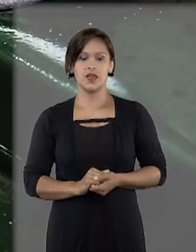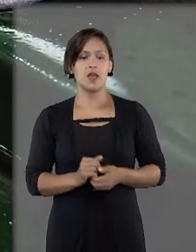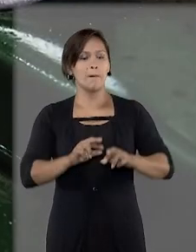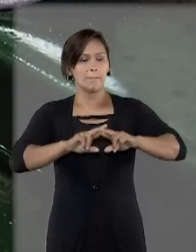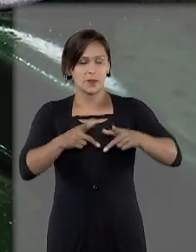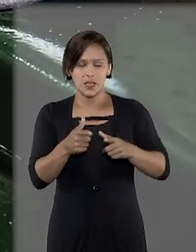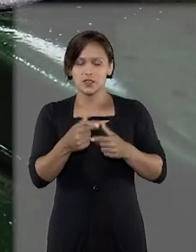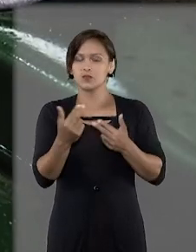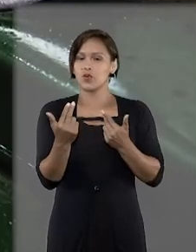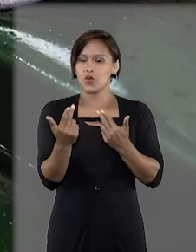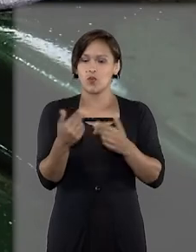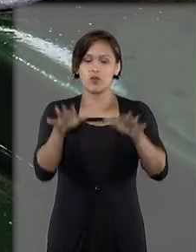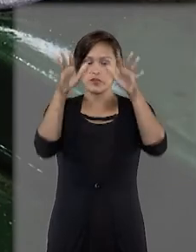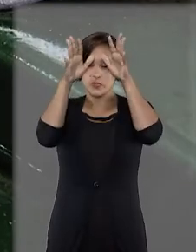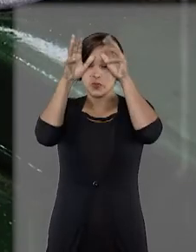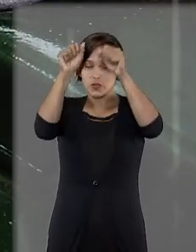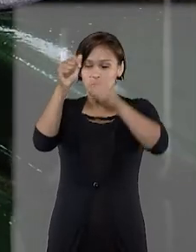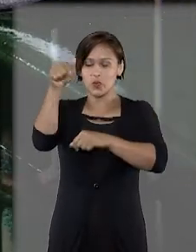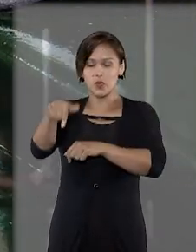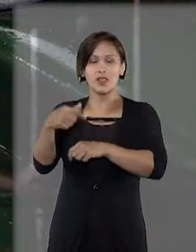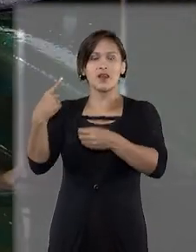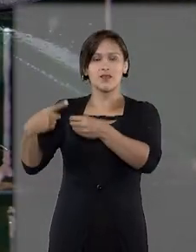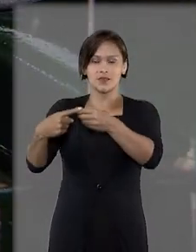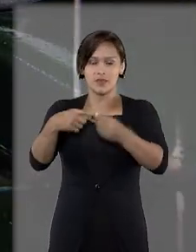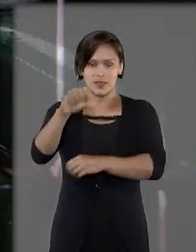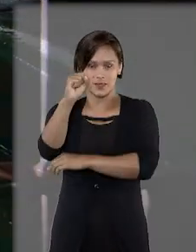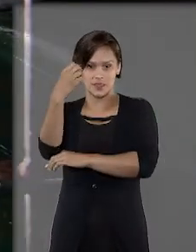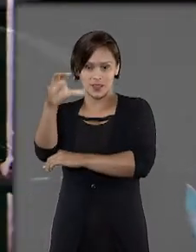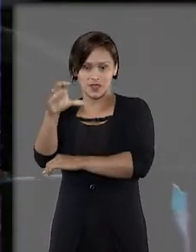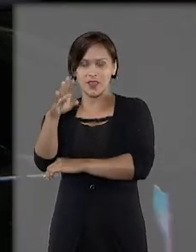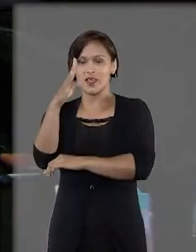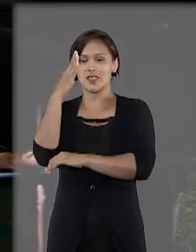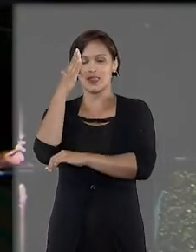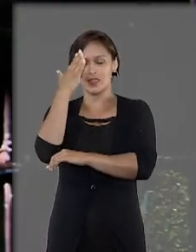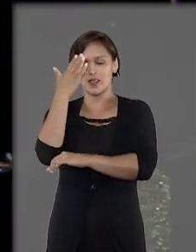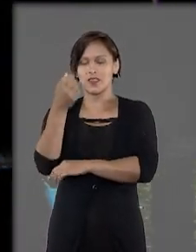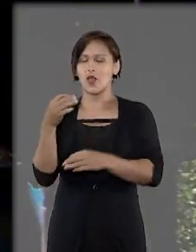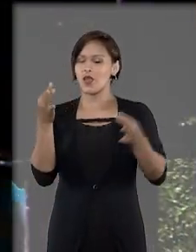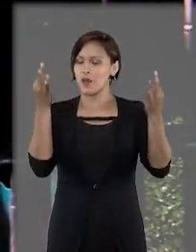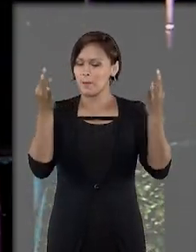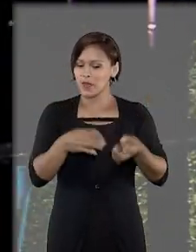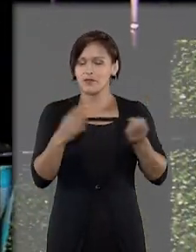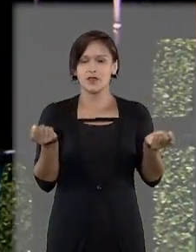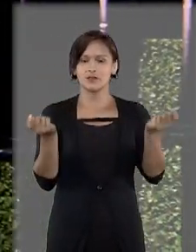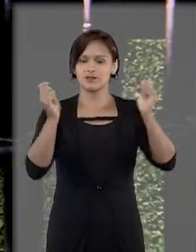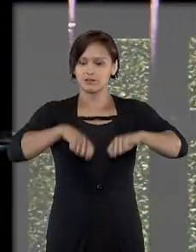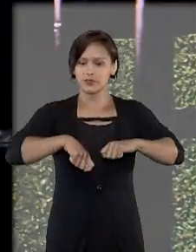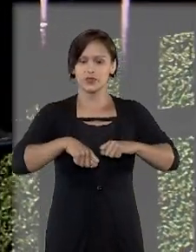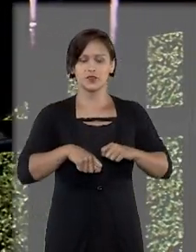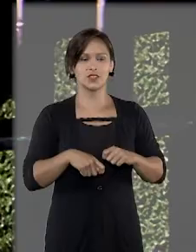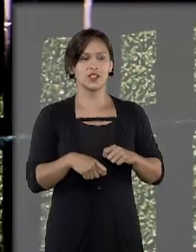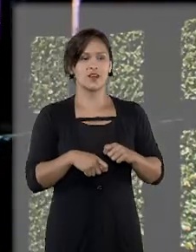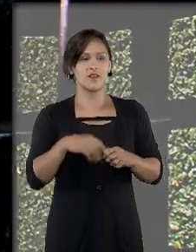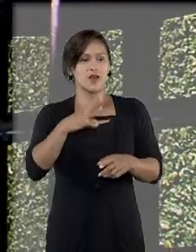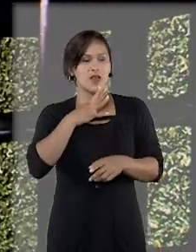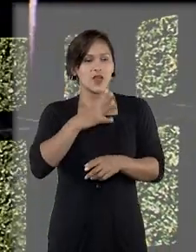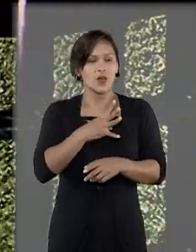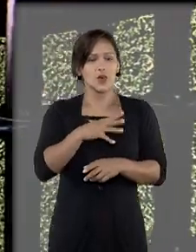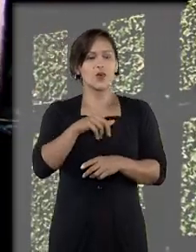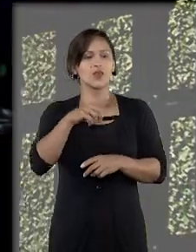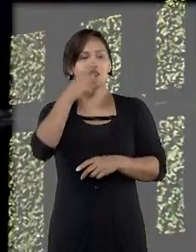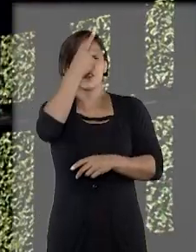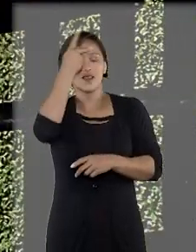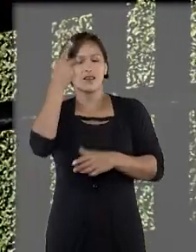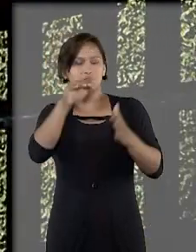Mesmo assim, o Tribunal de Justiça de Santa Catarina entendeu que seria perfeitamente possível o reconhecimento por